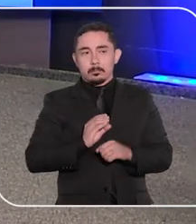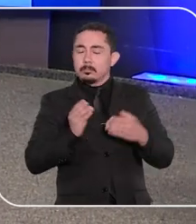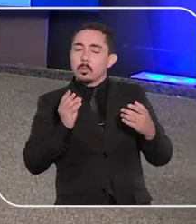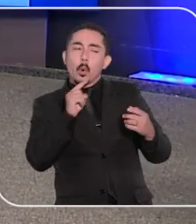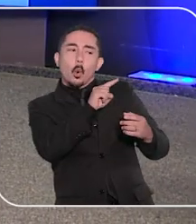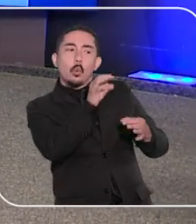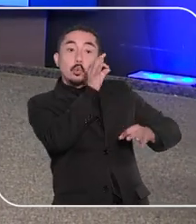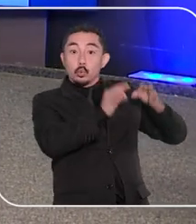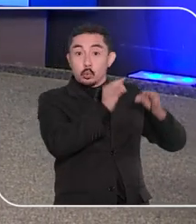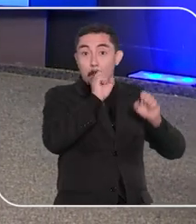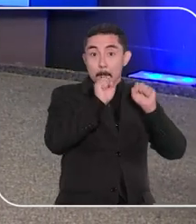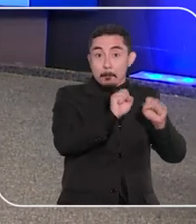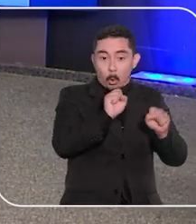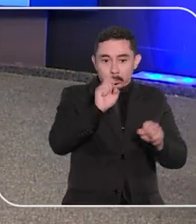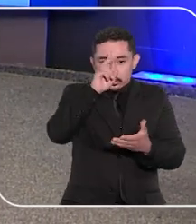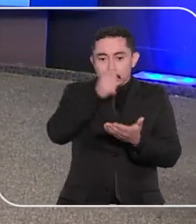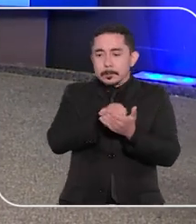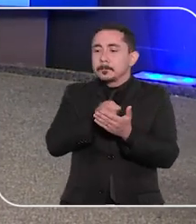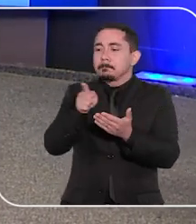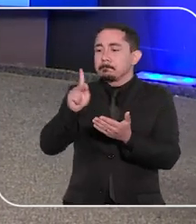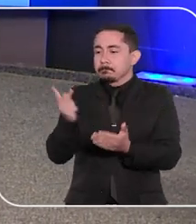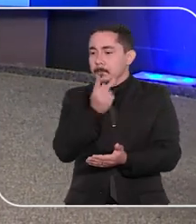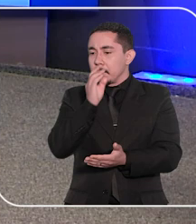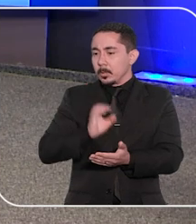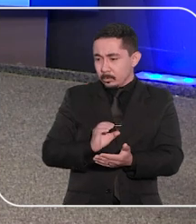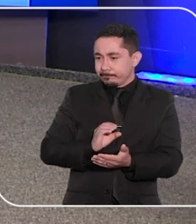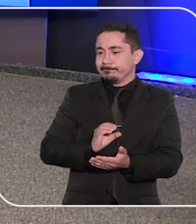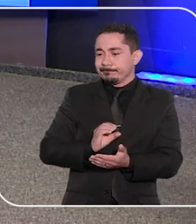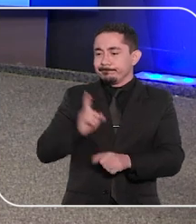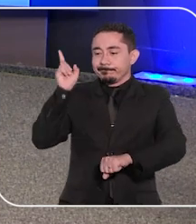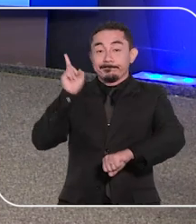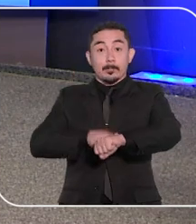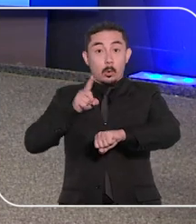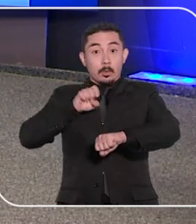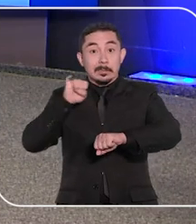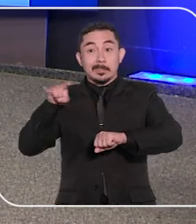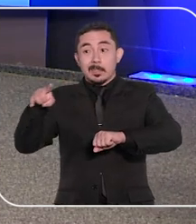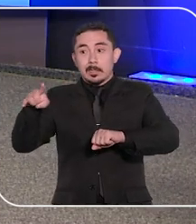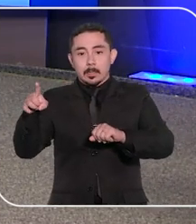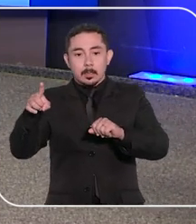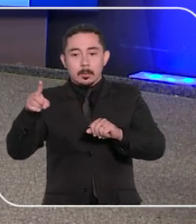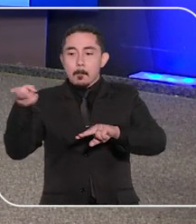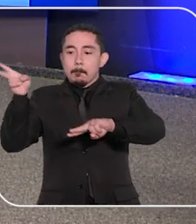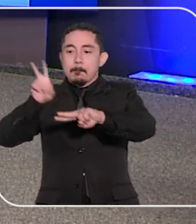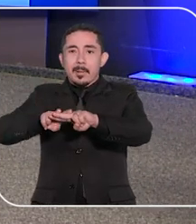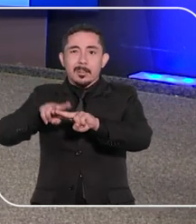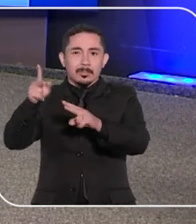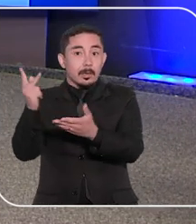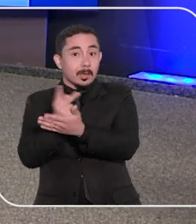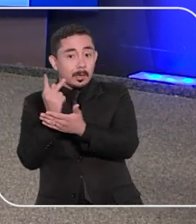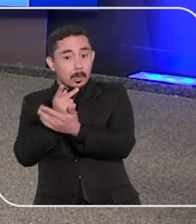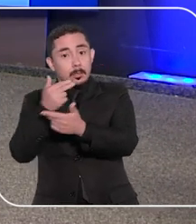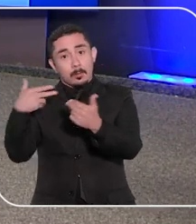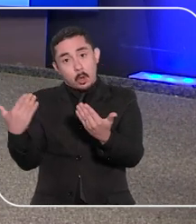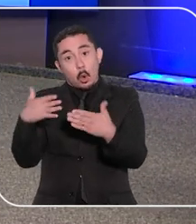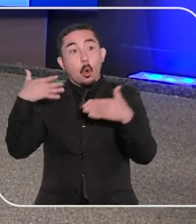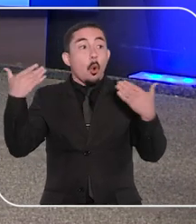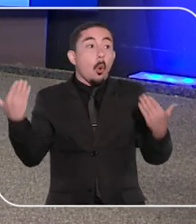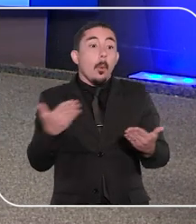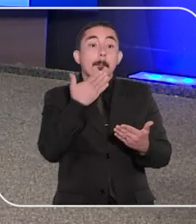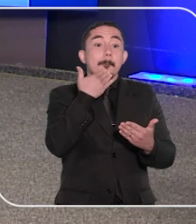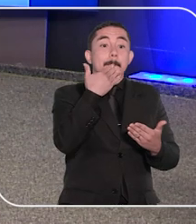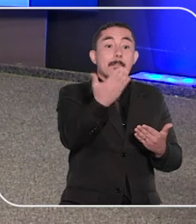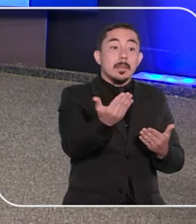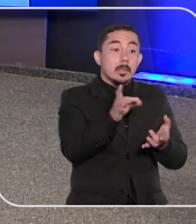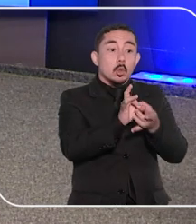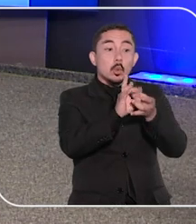conceder habeas corpus quando há uma clara ilegalidade na prisão, mesmo que o pedido de liberdade não esteja de acordo